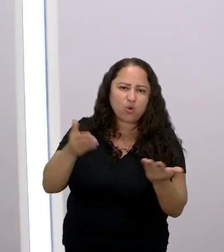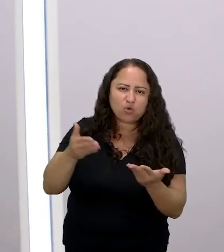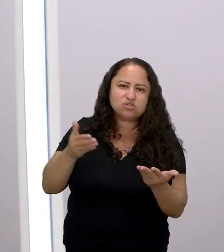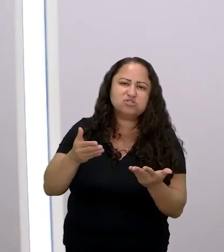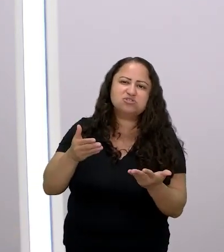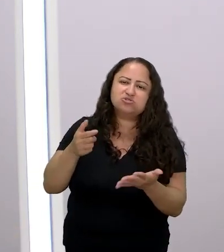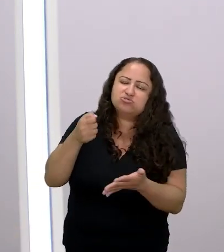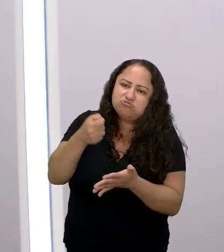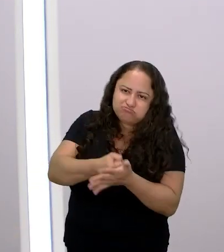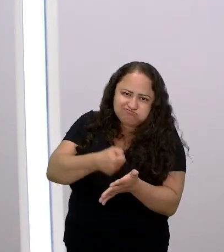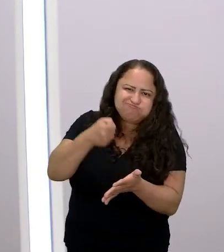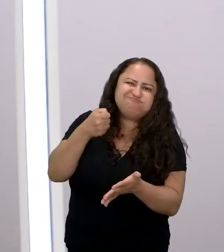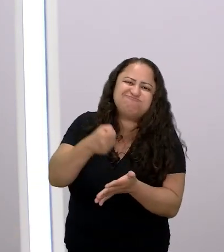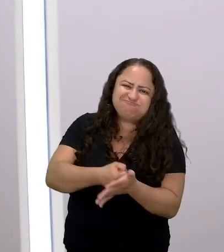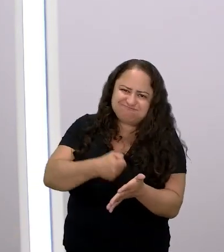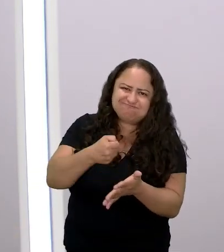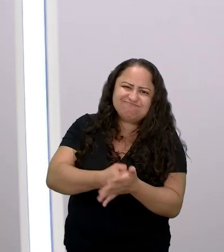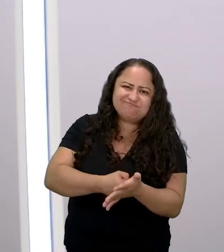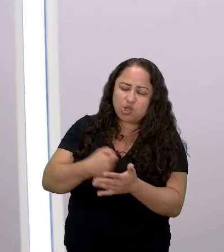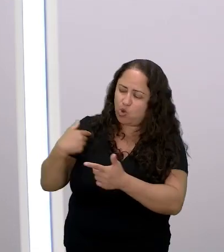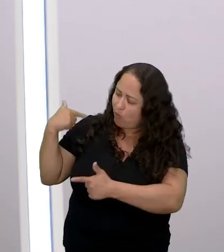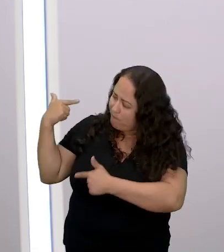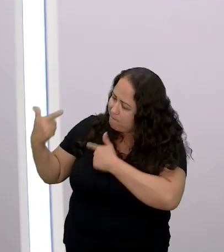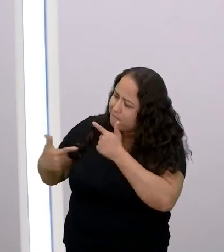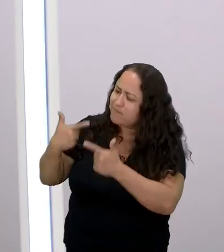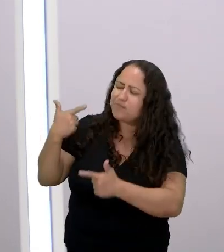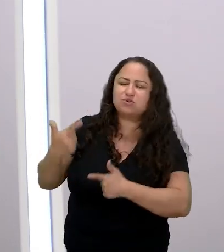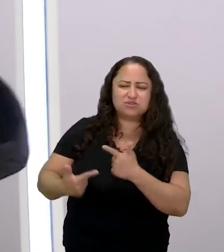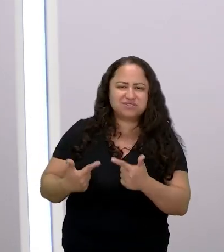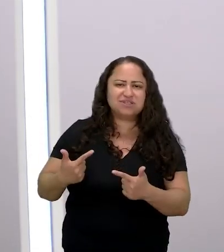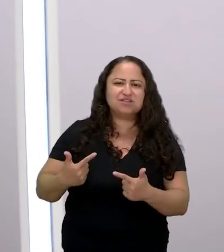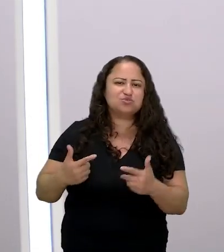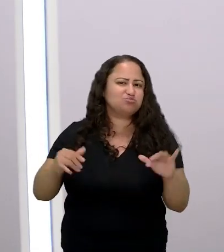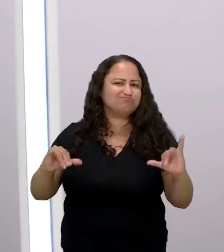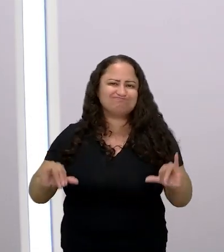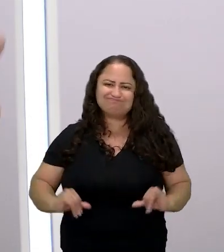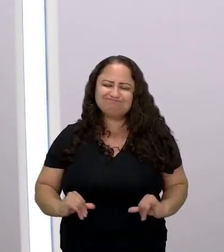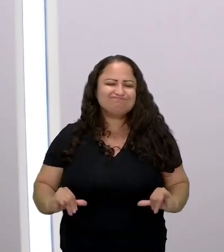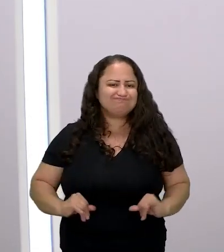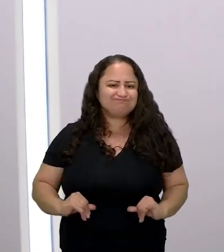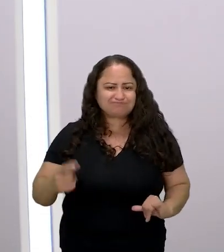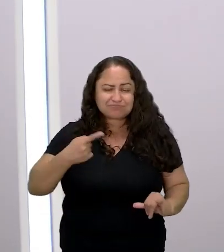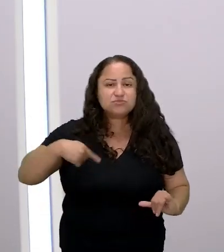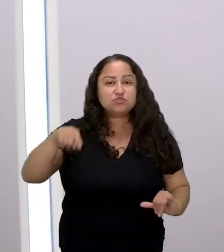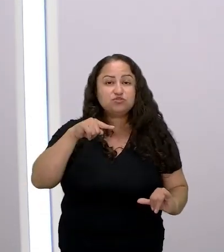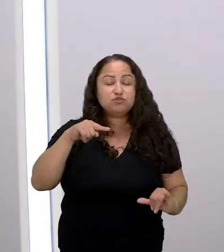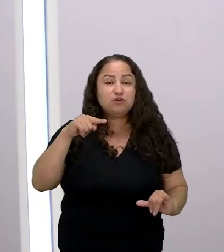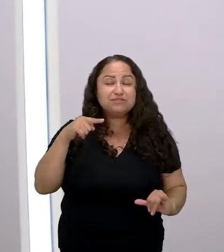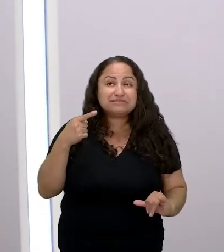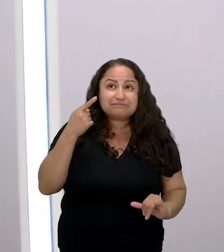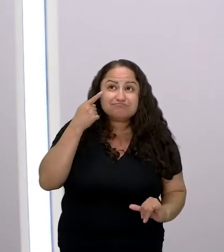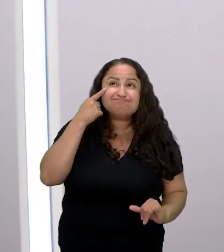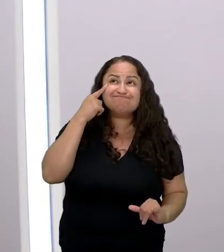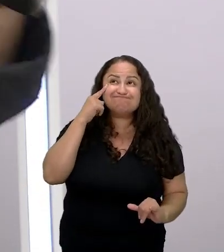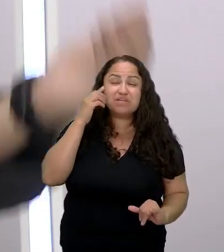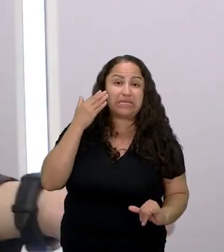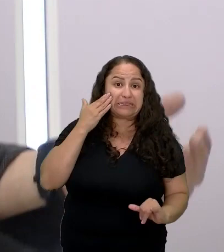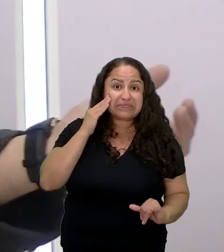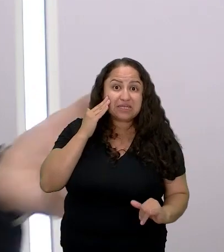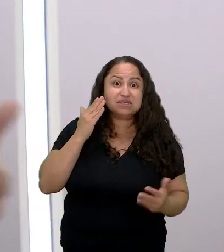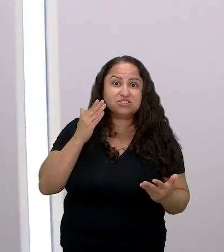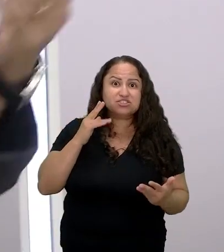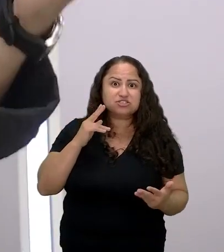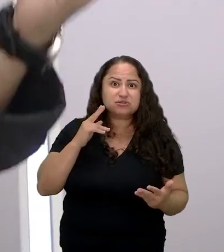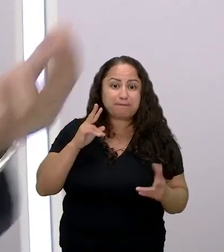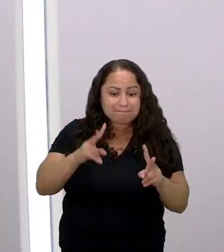e eu acho que é um processo mas é um processo doloroso é claro pra gente que tem esse entendimento vê né e sente a gente